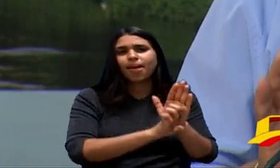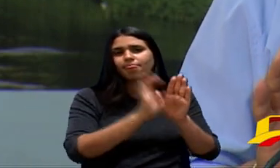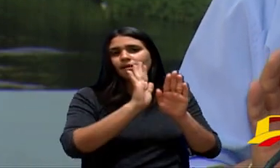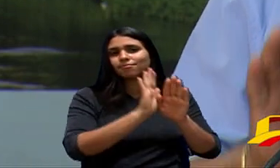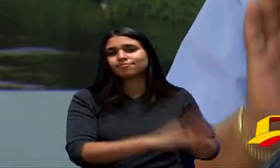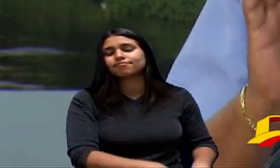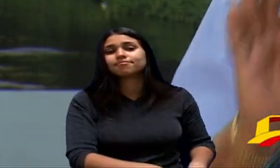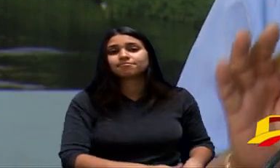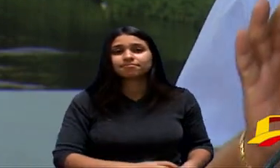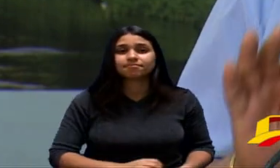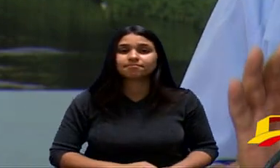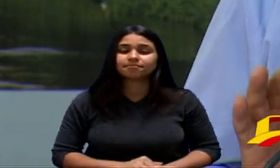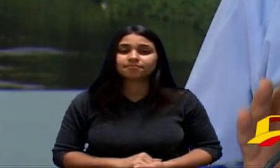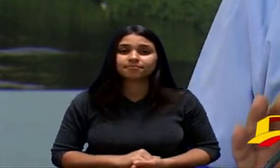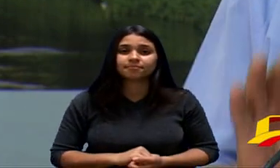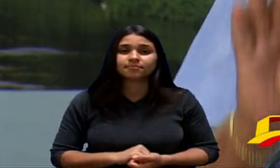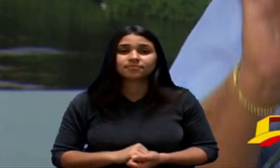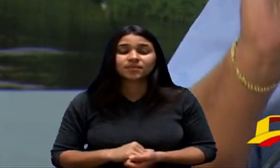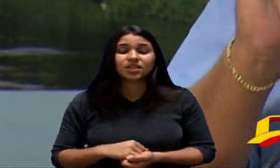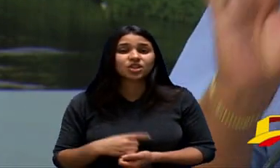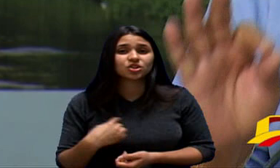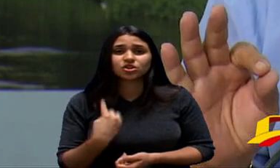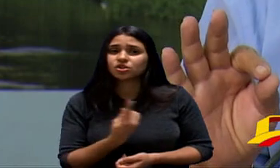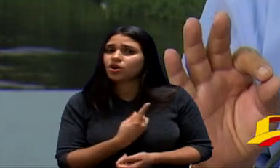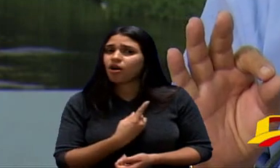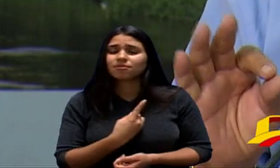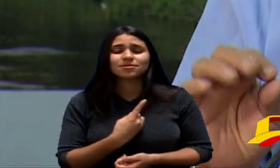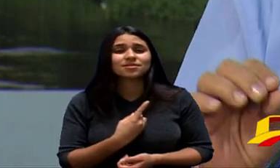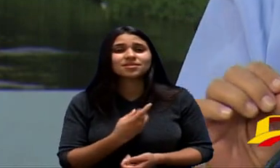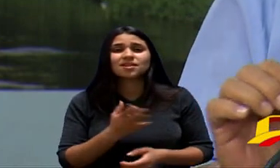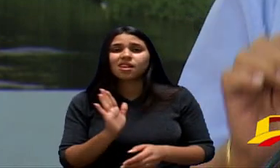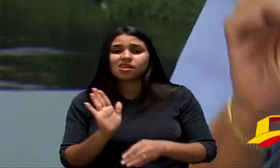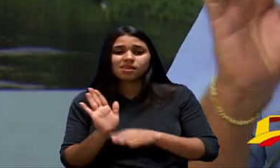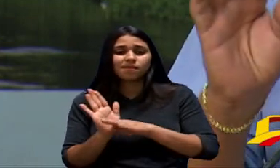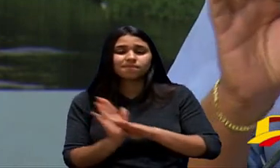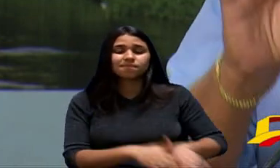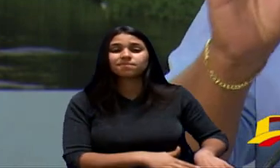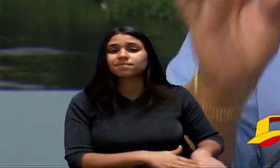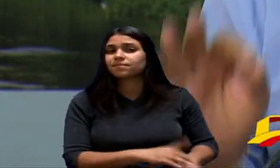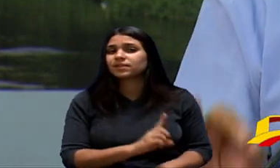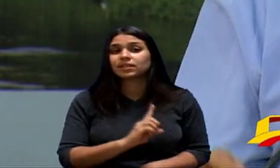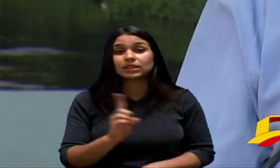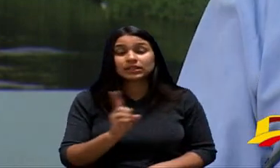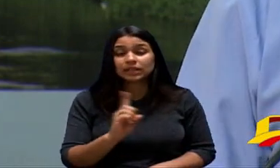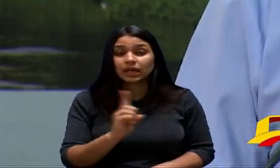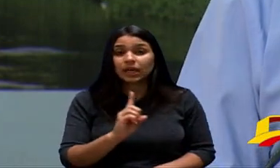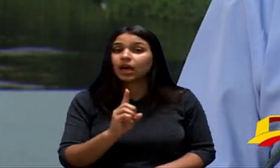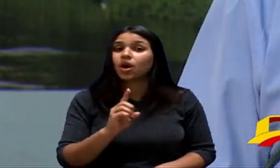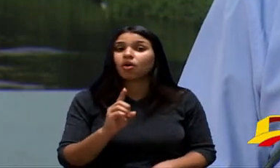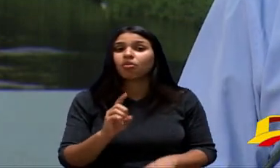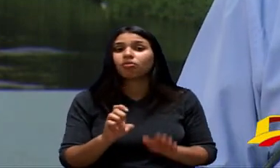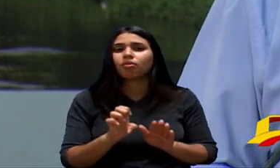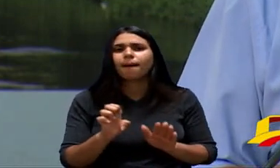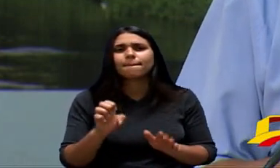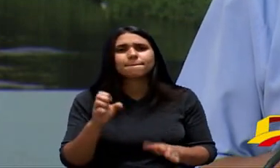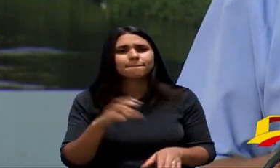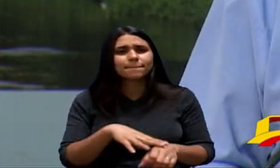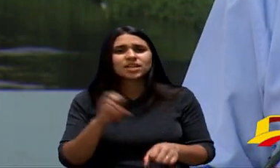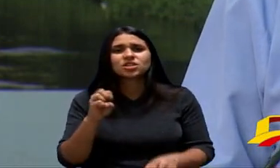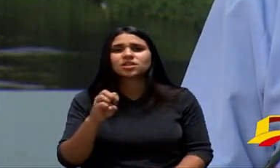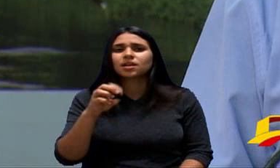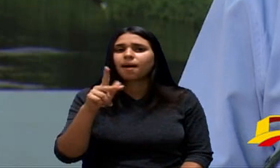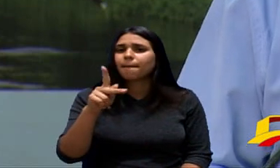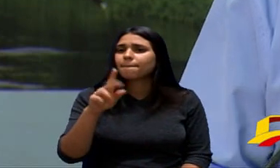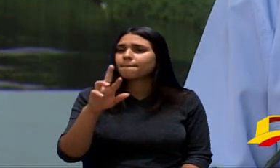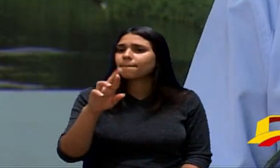Deixar Bem Claro Que A Nossa Proposta É Derrotar A Emenda Do Deputado E Não A Medida Provisória Do Governo É